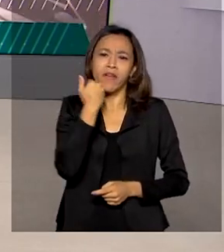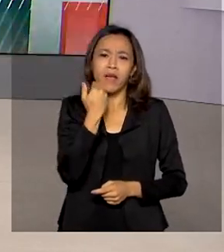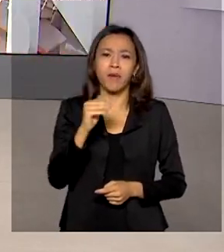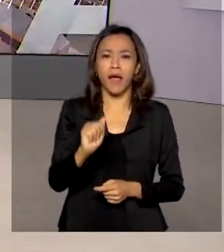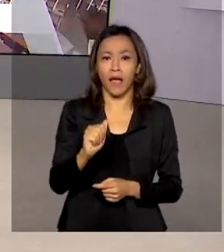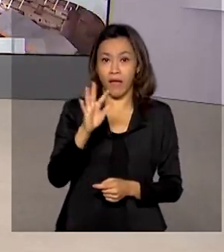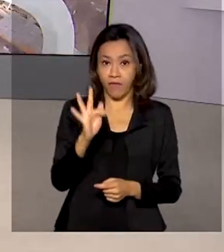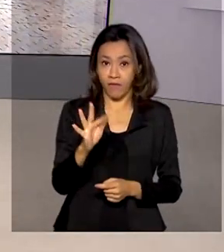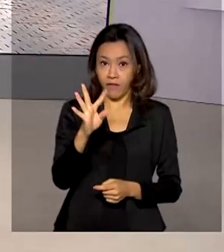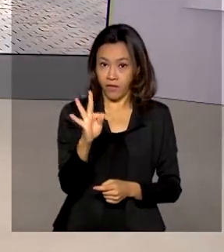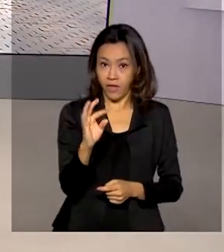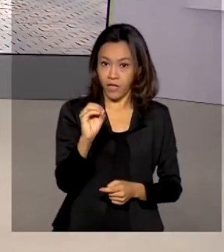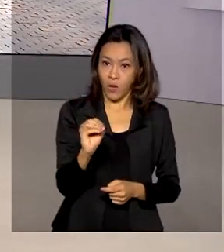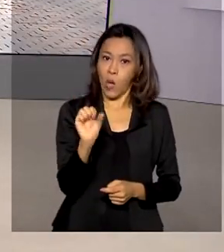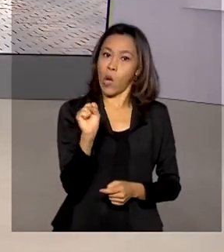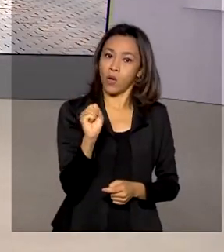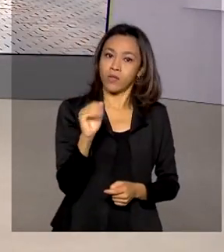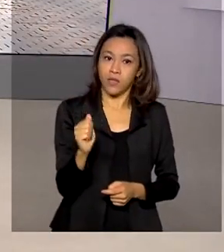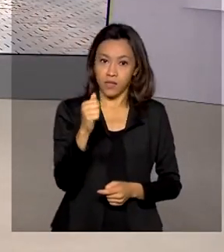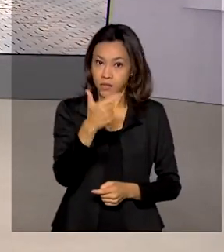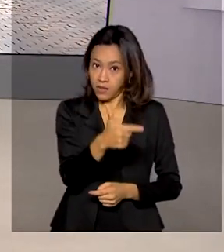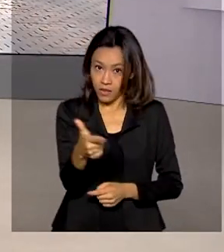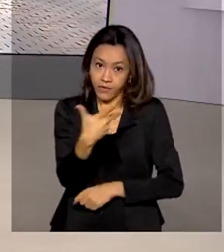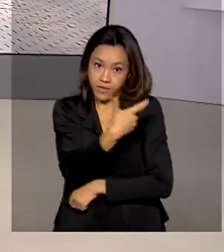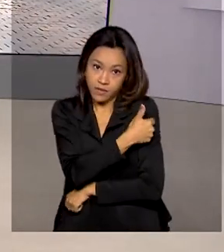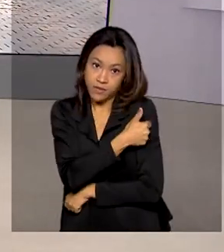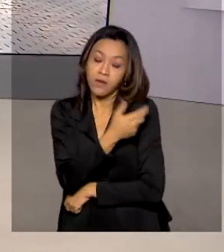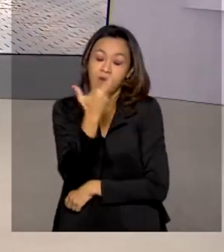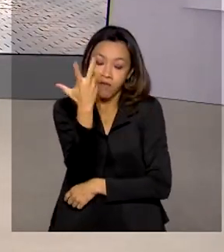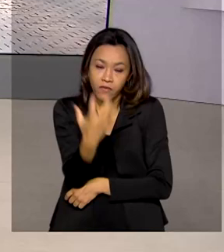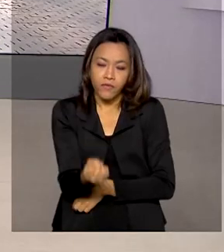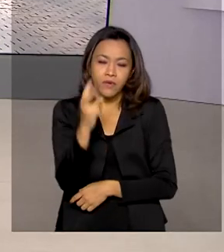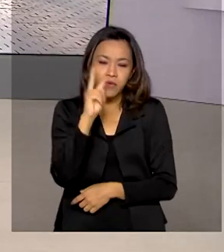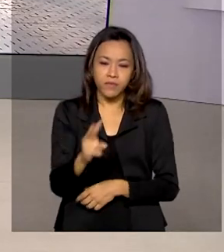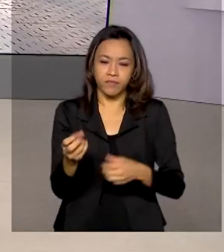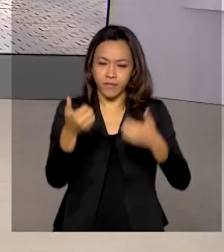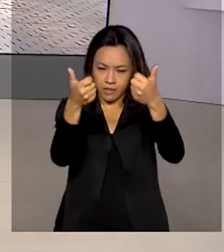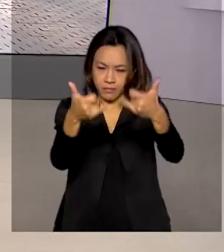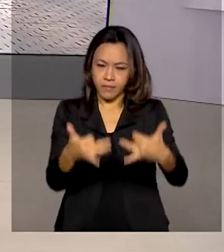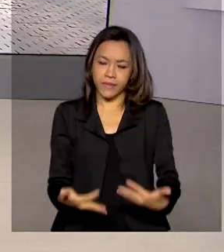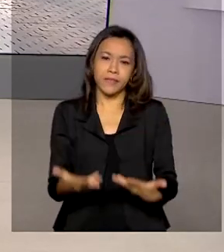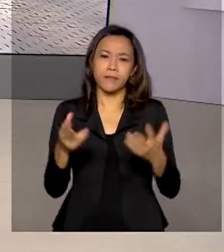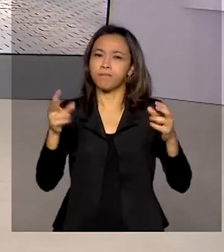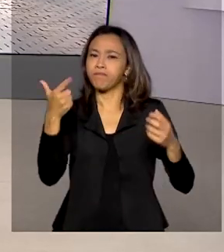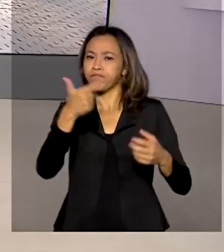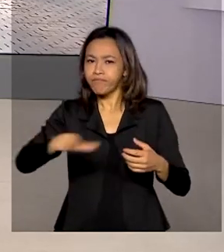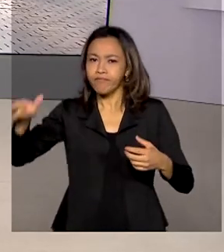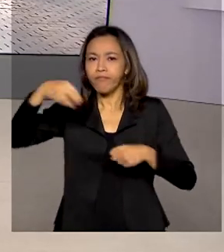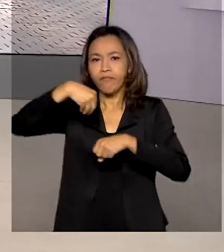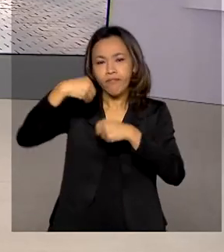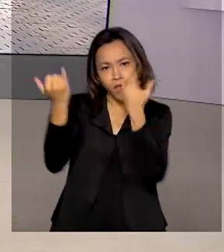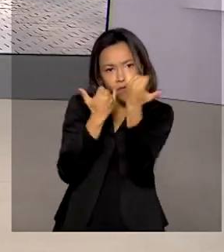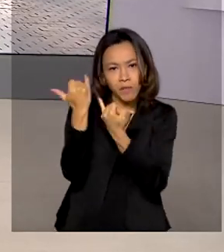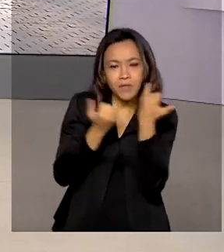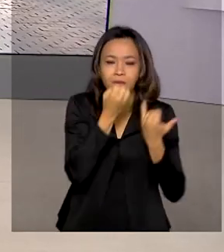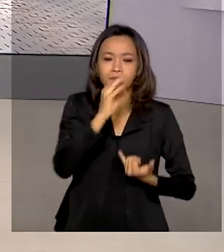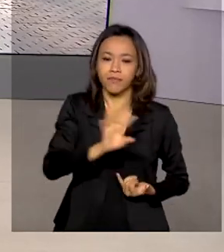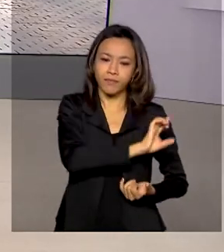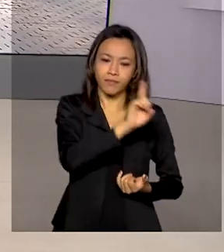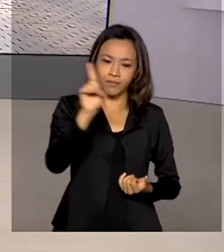vacinação. Vamos então ao Rio de Janeiro conversar com o repórter Tiago Pimenta, que tem outras informações. Bom dia, Tiago.